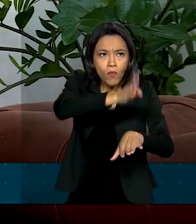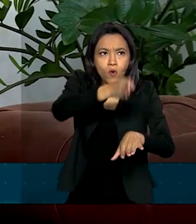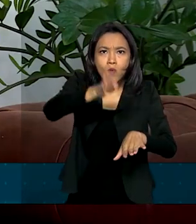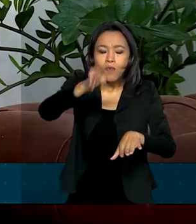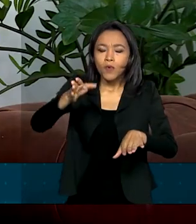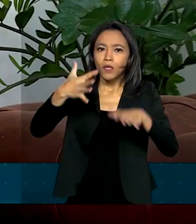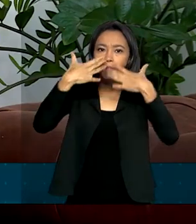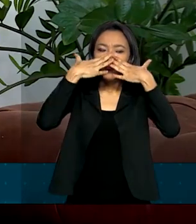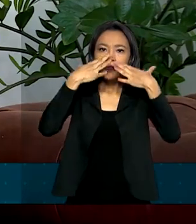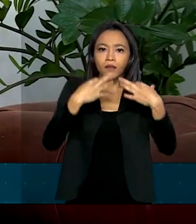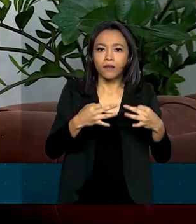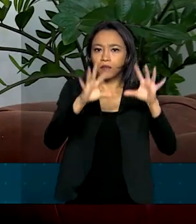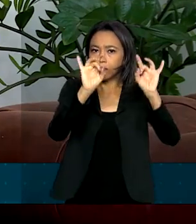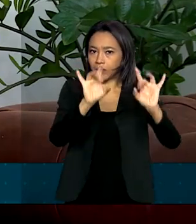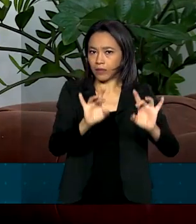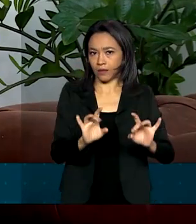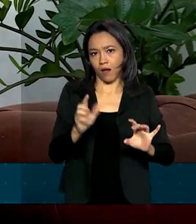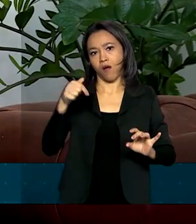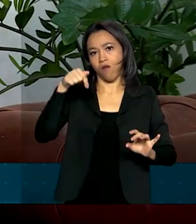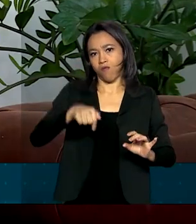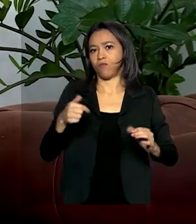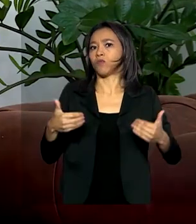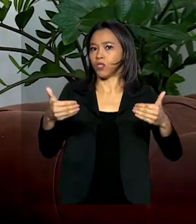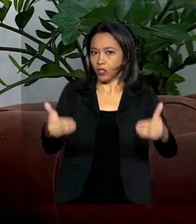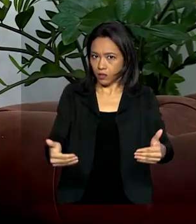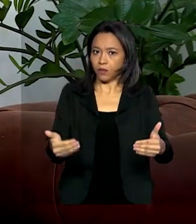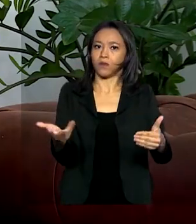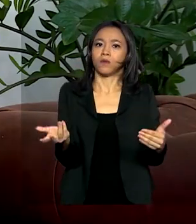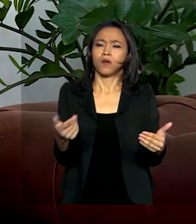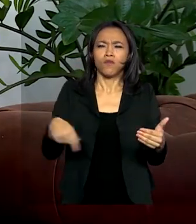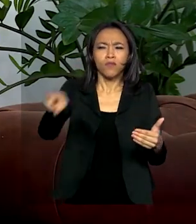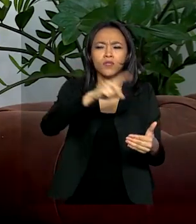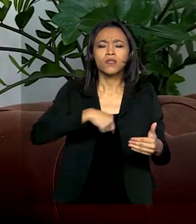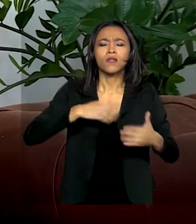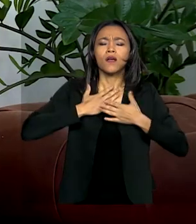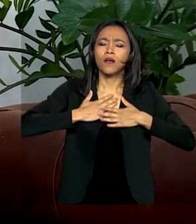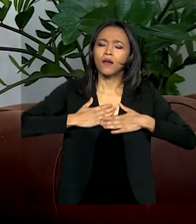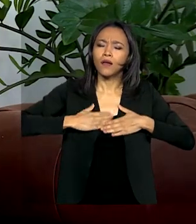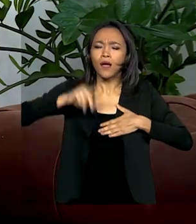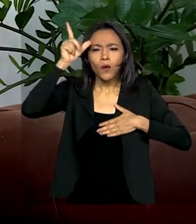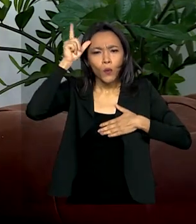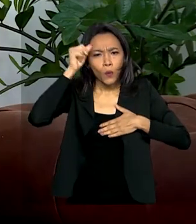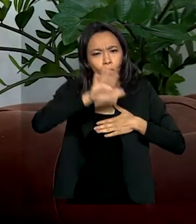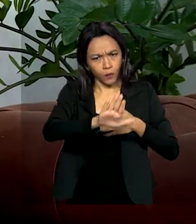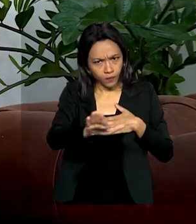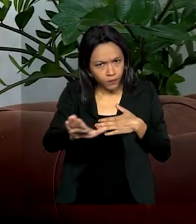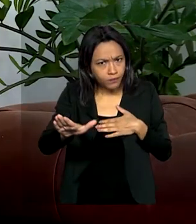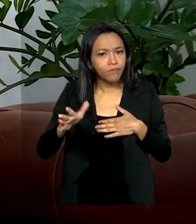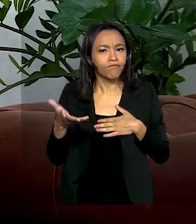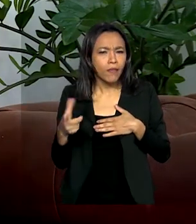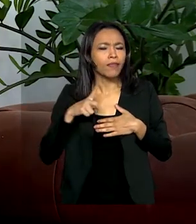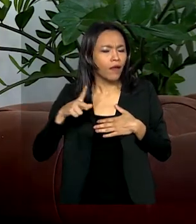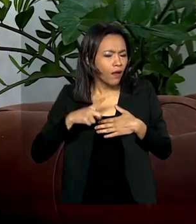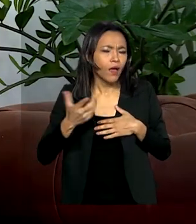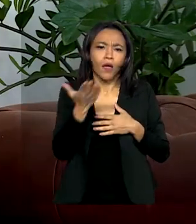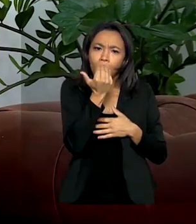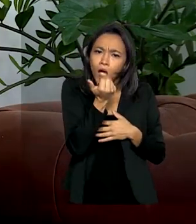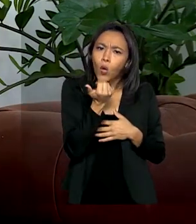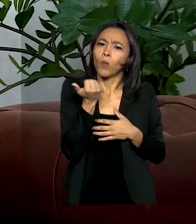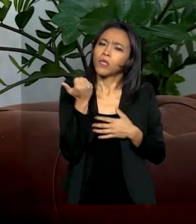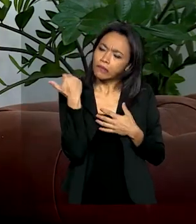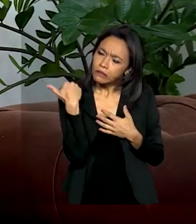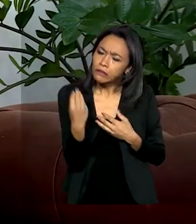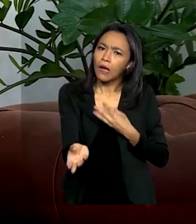especial desse ministério. E as pessoas fiquem tranquilas porque nós temos alimentos suficientes